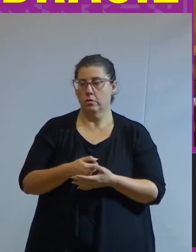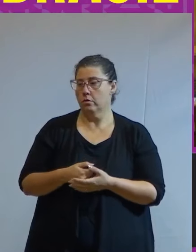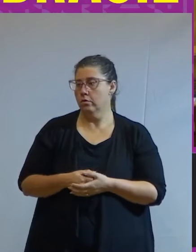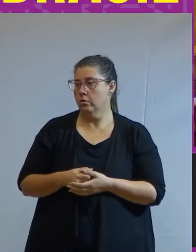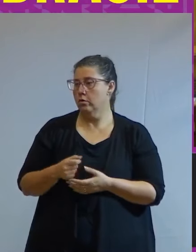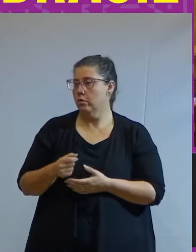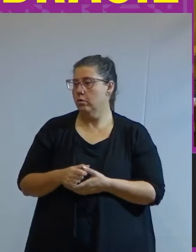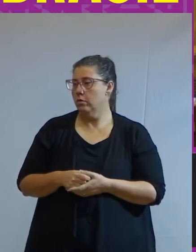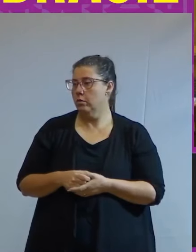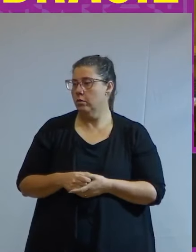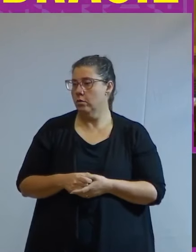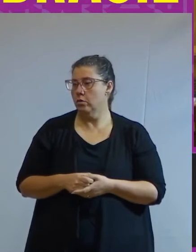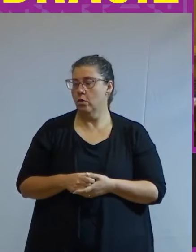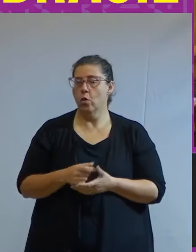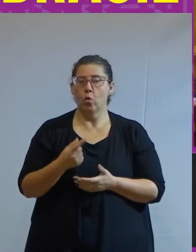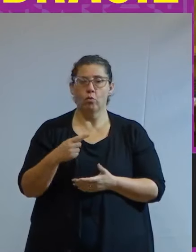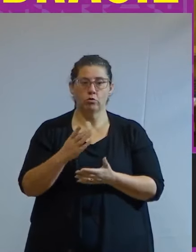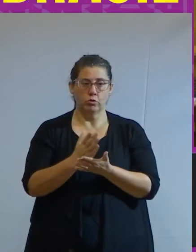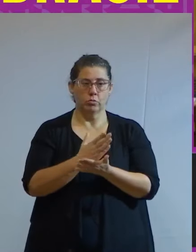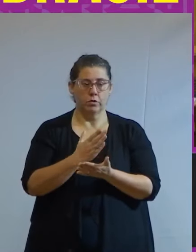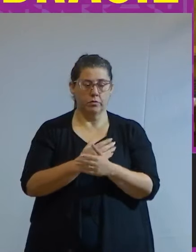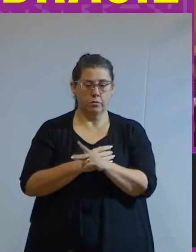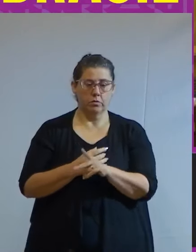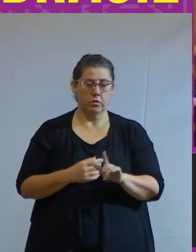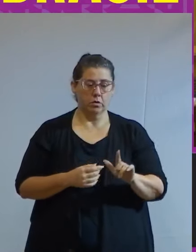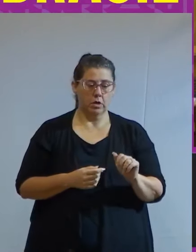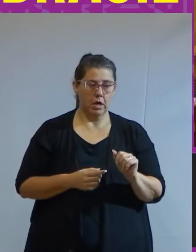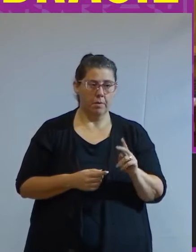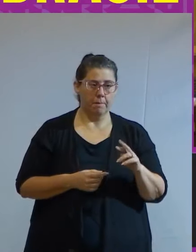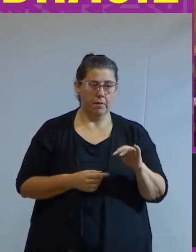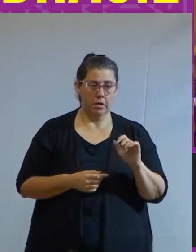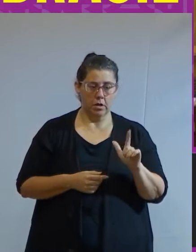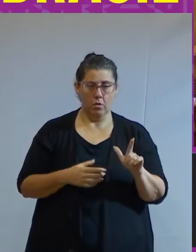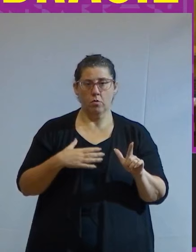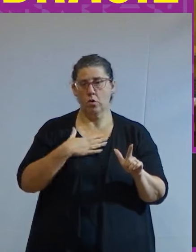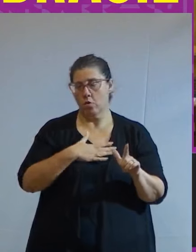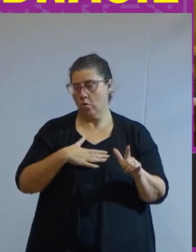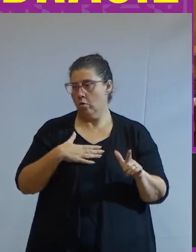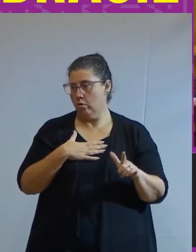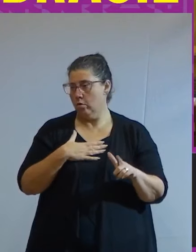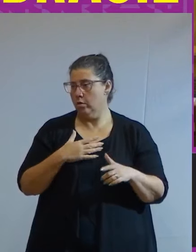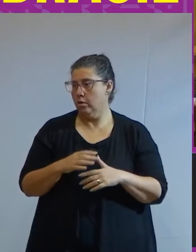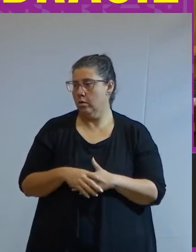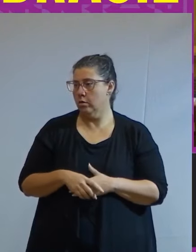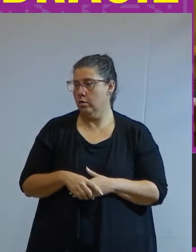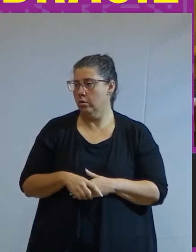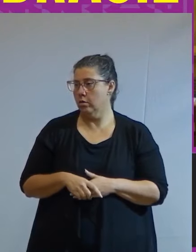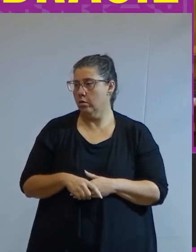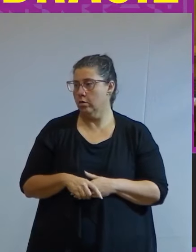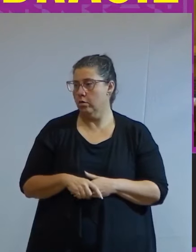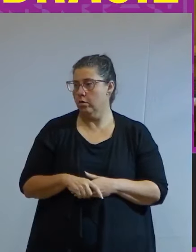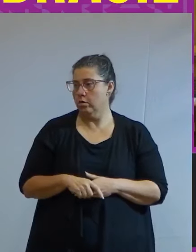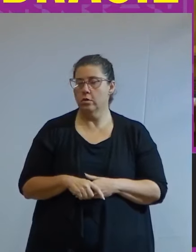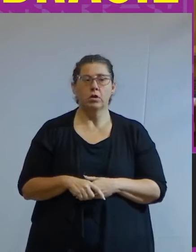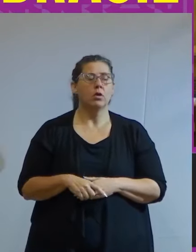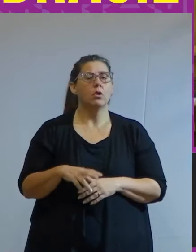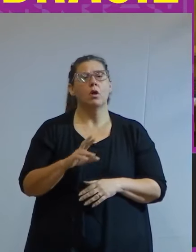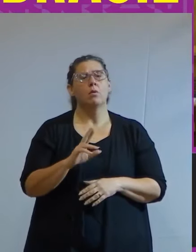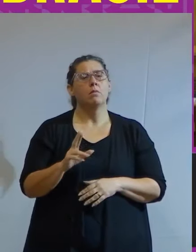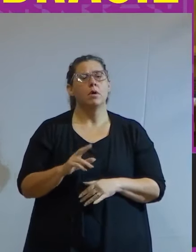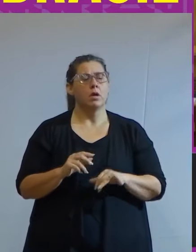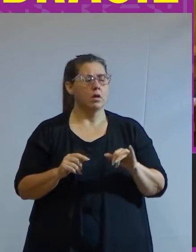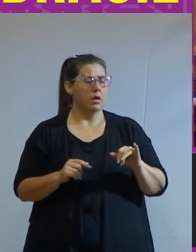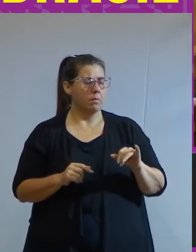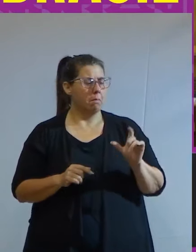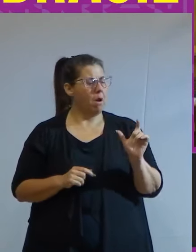com o último livro dele que eu gostei muitíssimo a chamada indiferença da